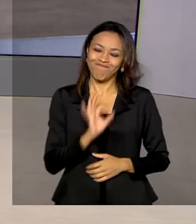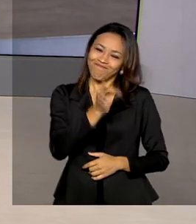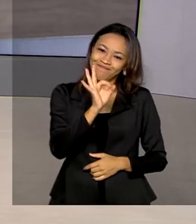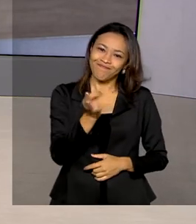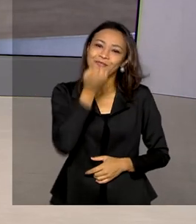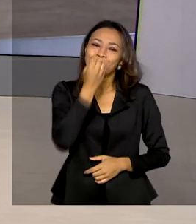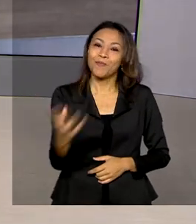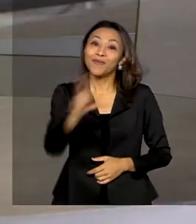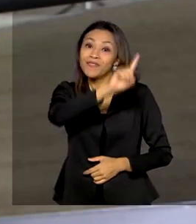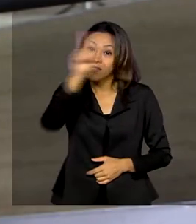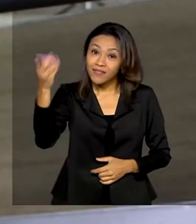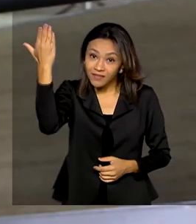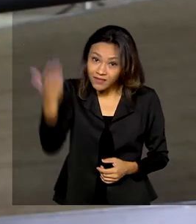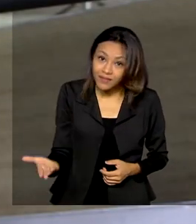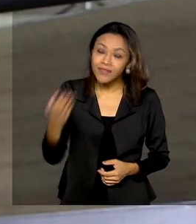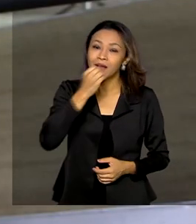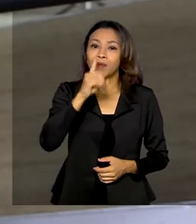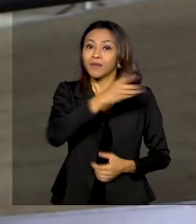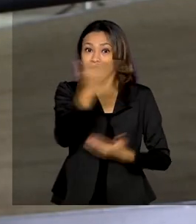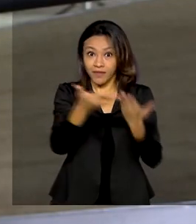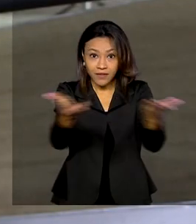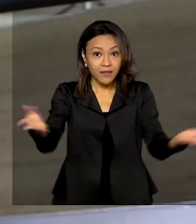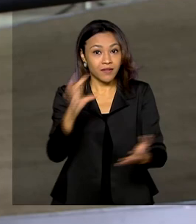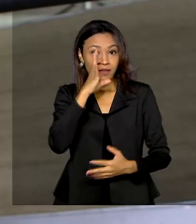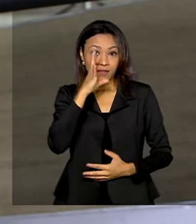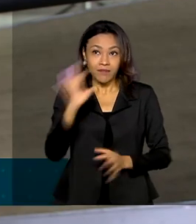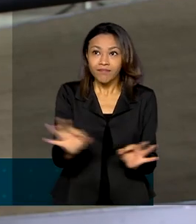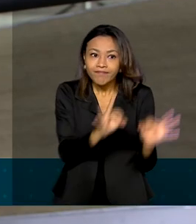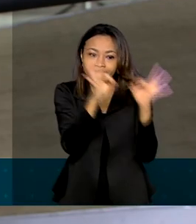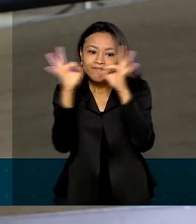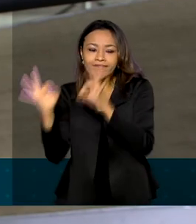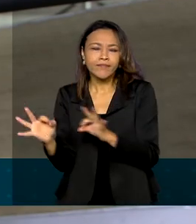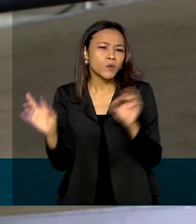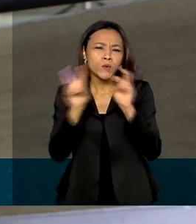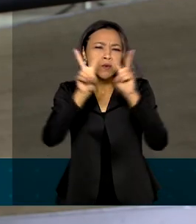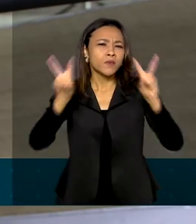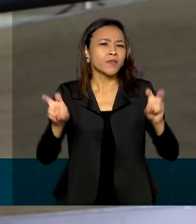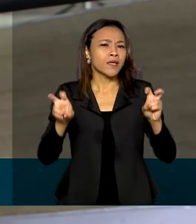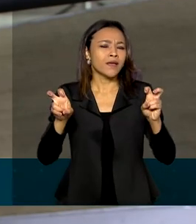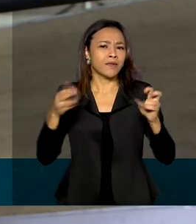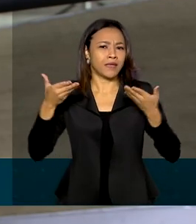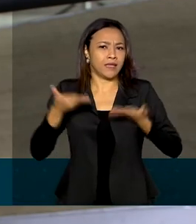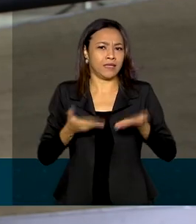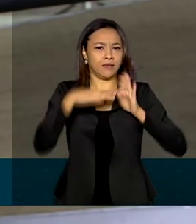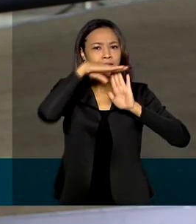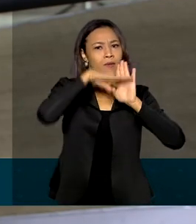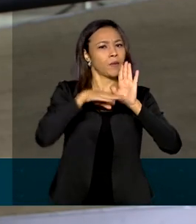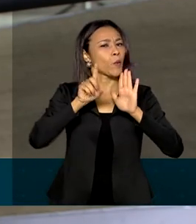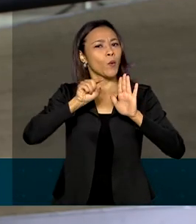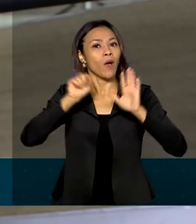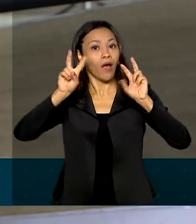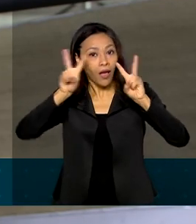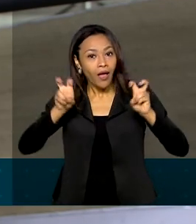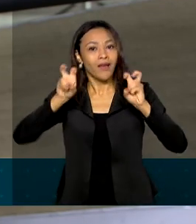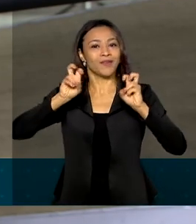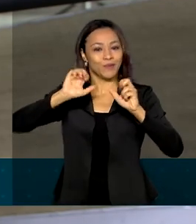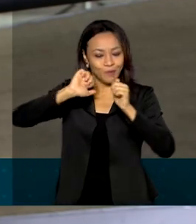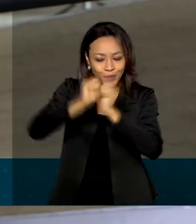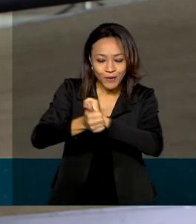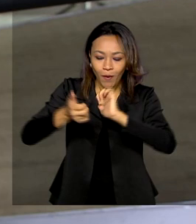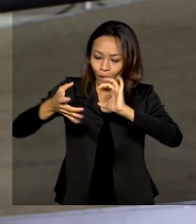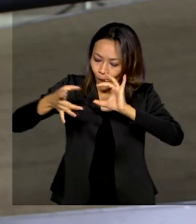mesmo, bom dia para você, bom dia para quem nos acompanha. Olha só, o lema desse programa que será lançado é o futebol nos une.